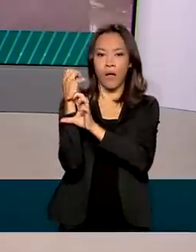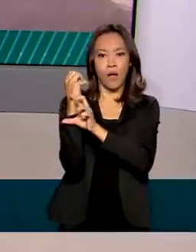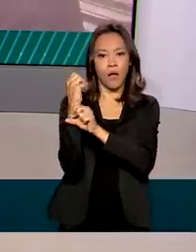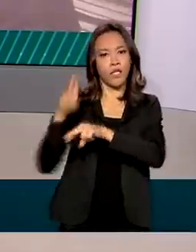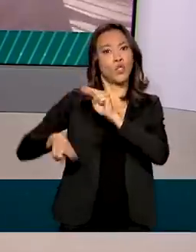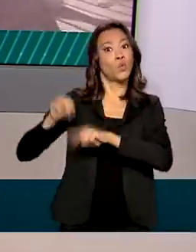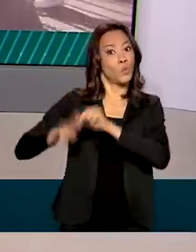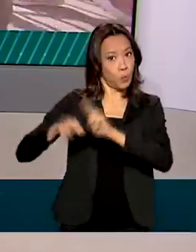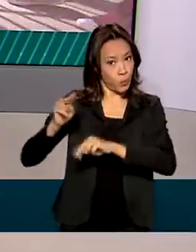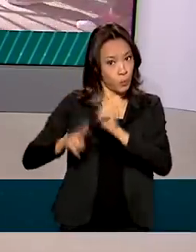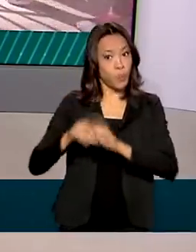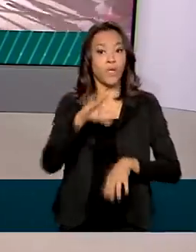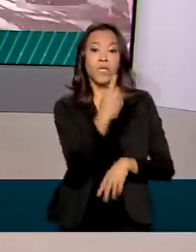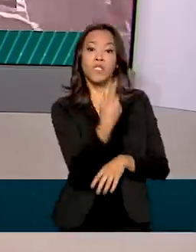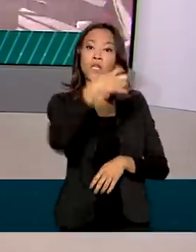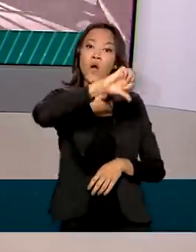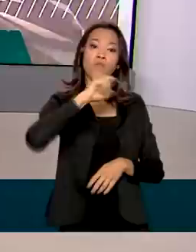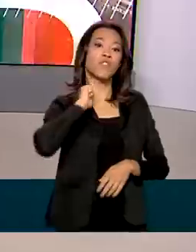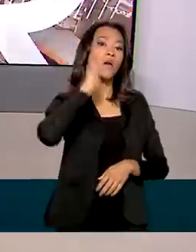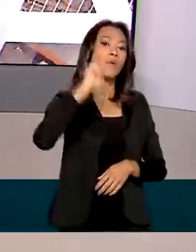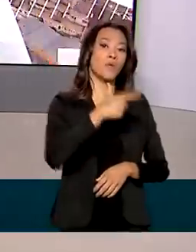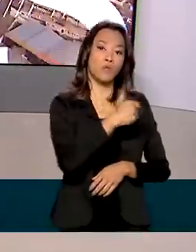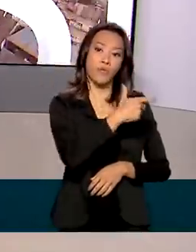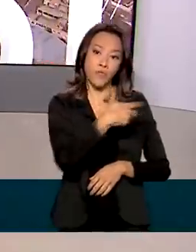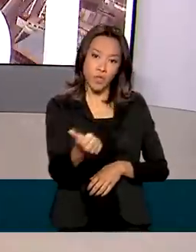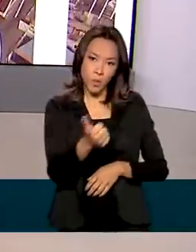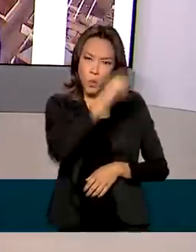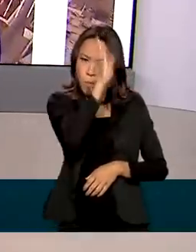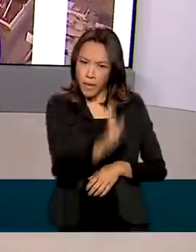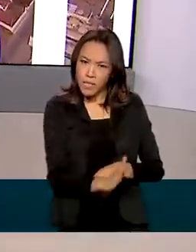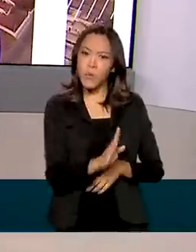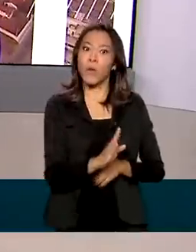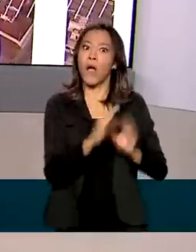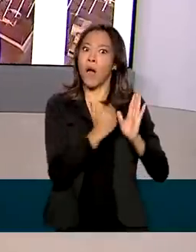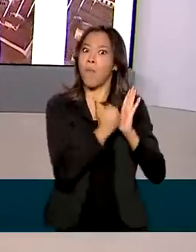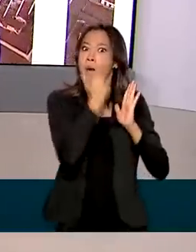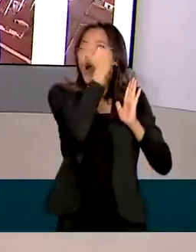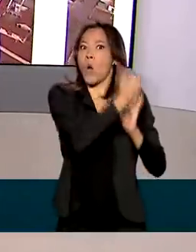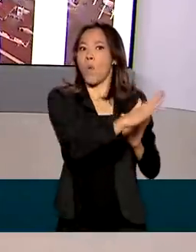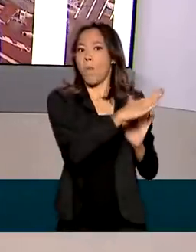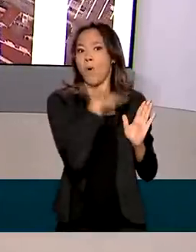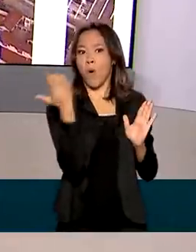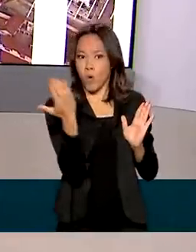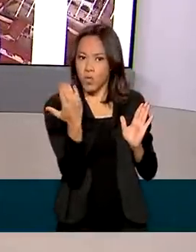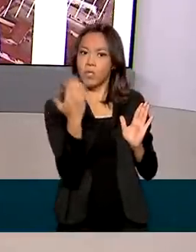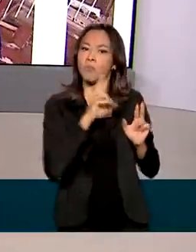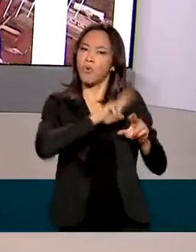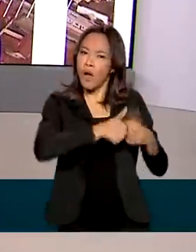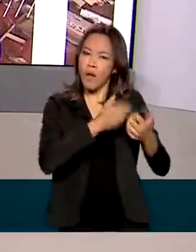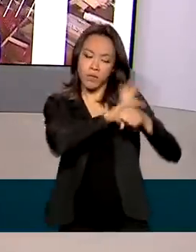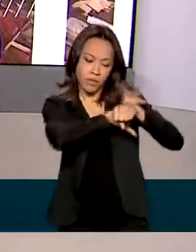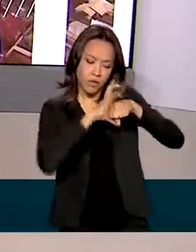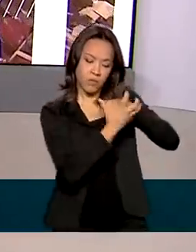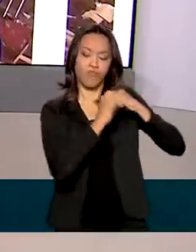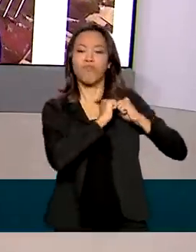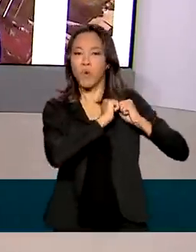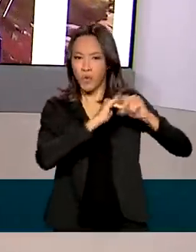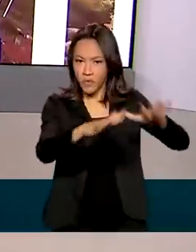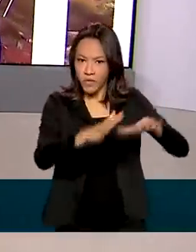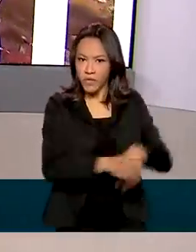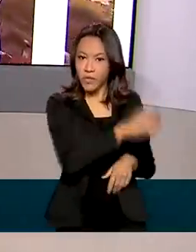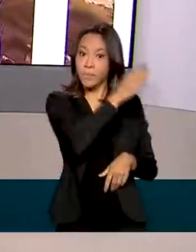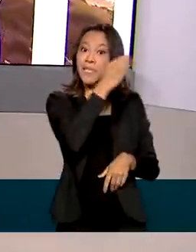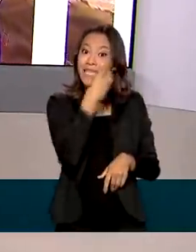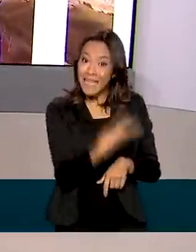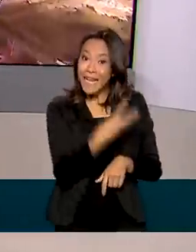Em 19 de abril de 2021, o Brasil apresentou a maior média móvel de mortes em decorrência da Covid-19. Cerca